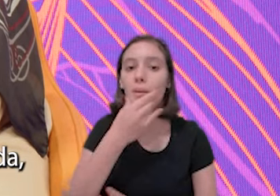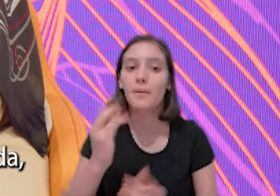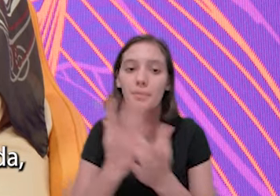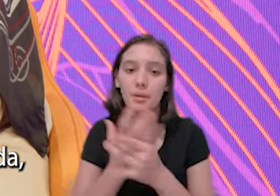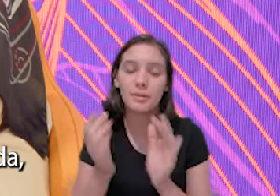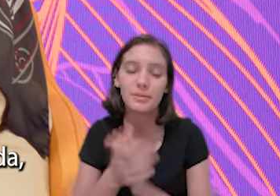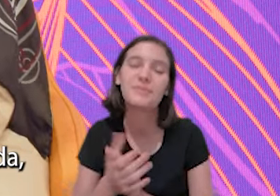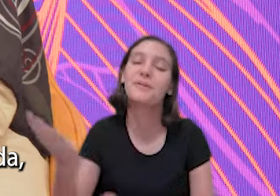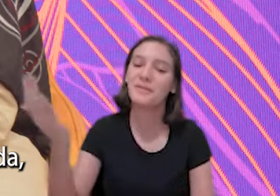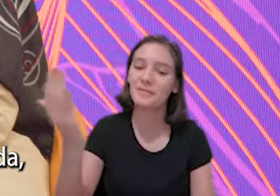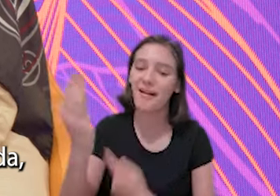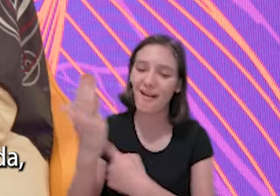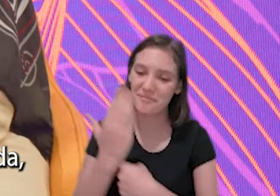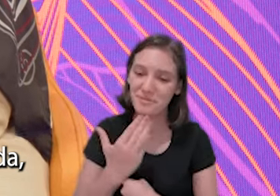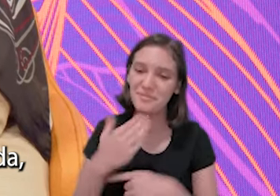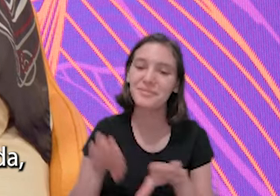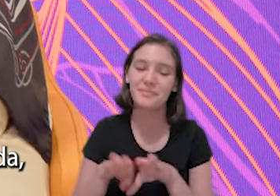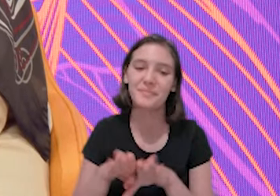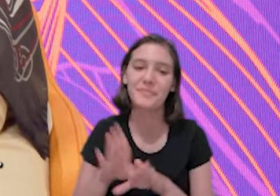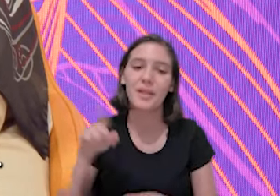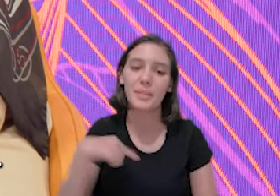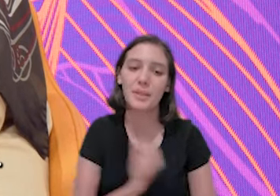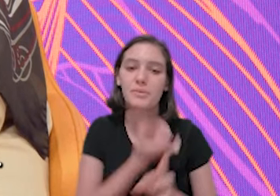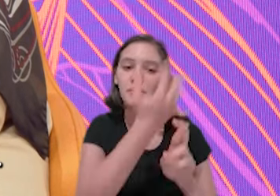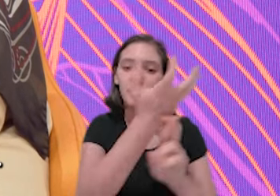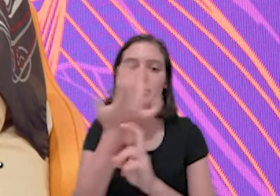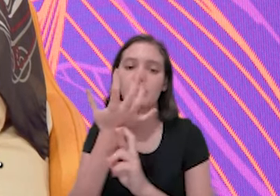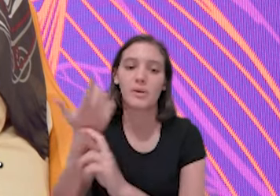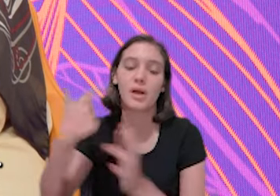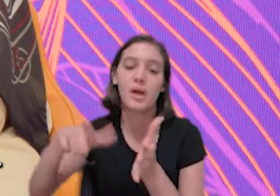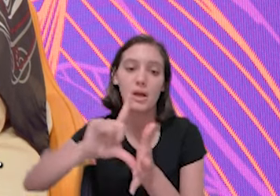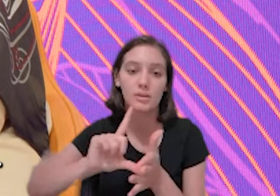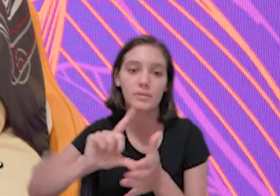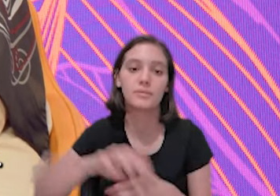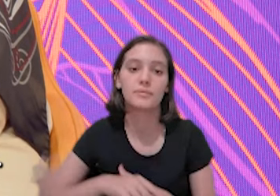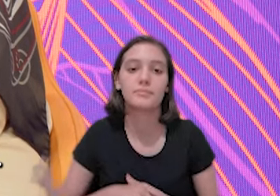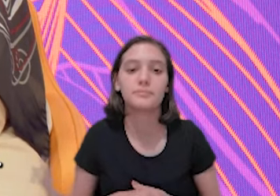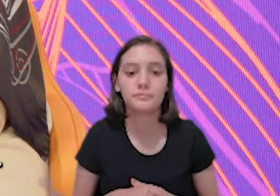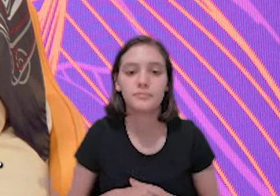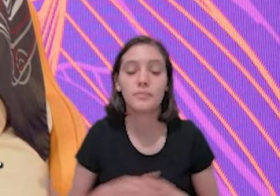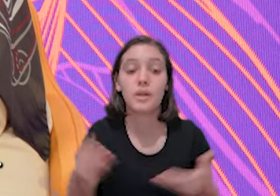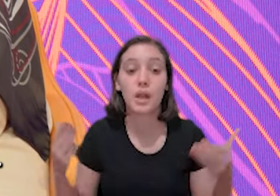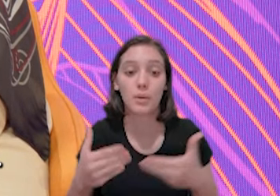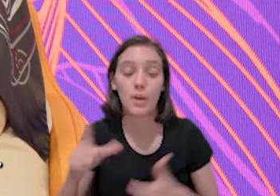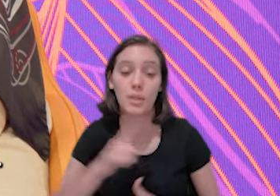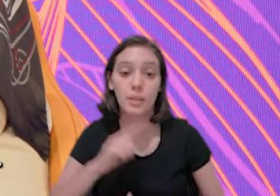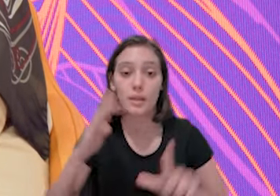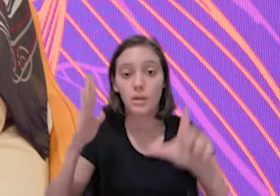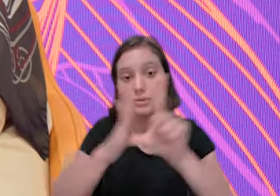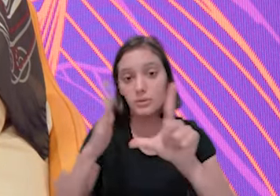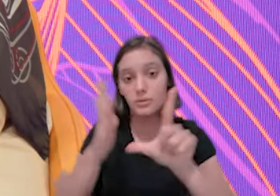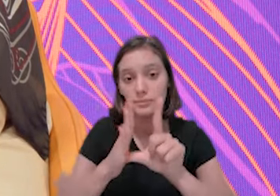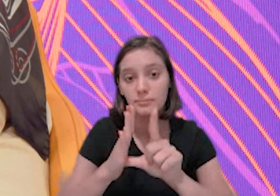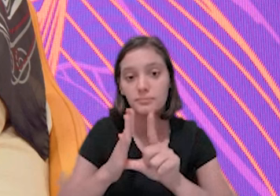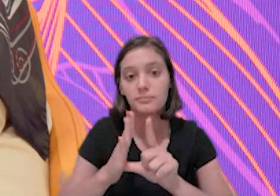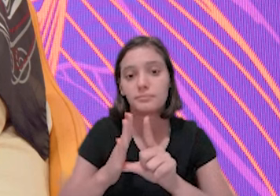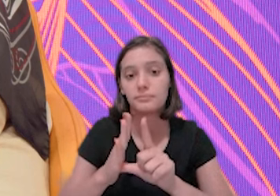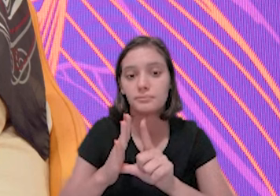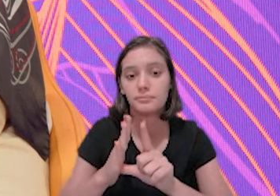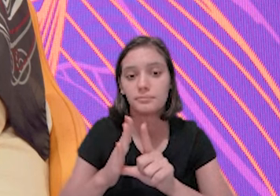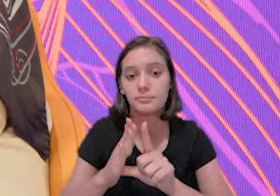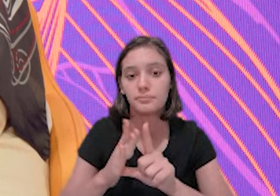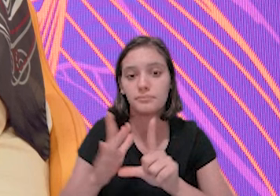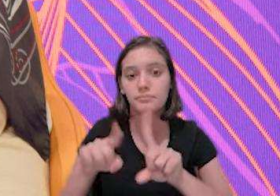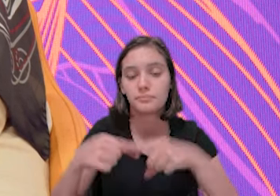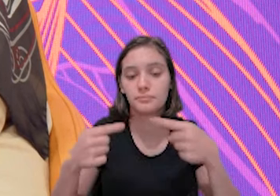marido, meu marido ajuda eu. A gente faz feira, antes a gente faz feiras, agora meu